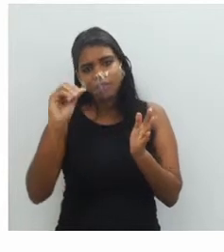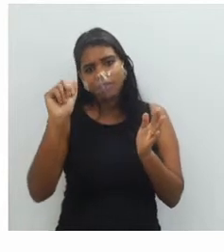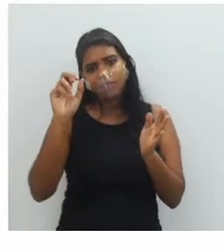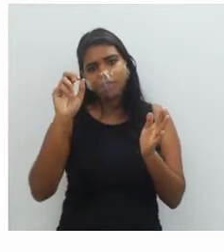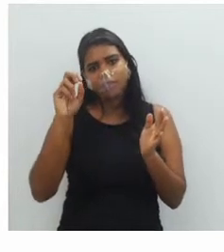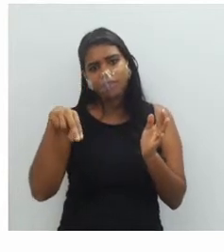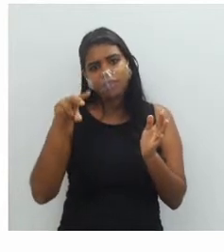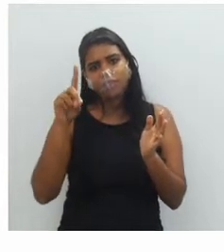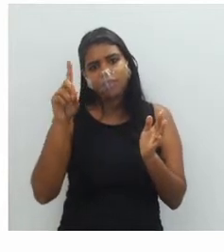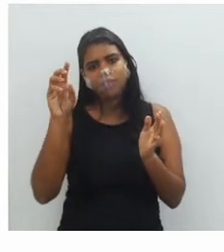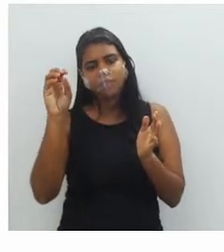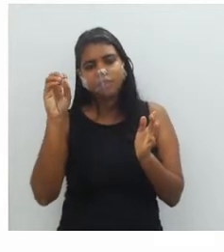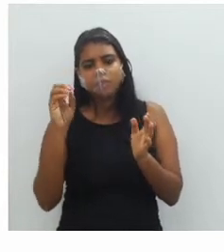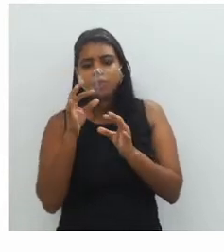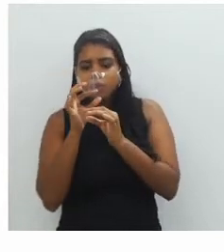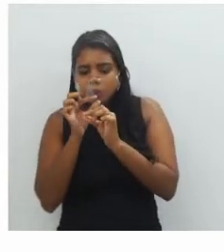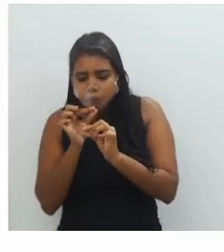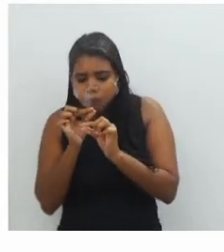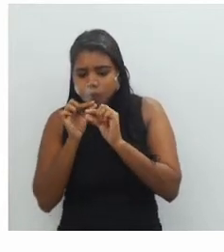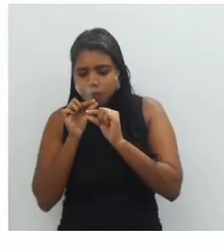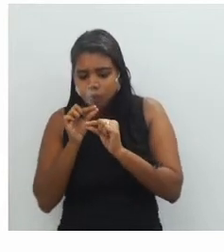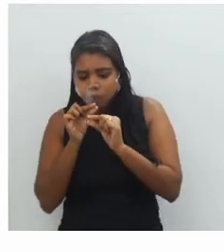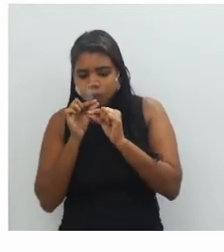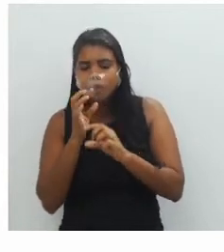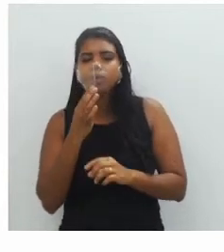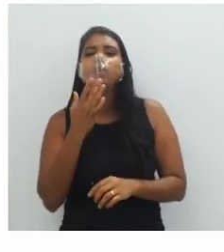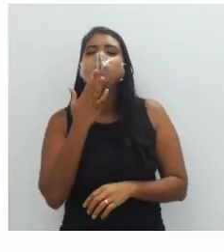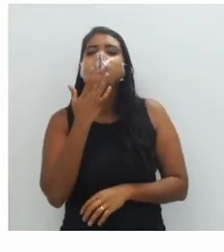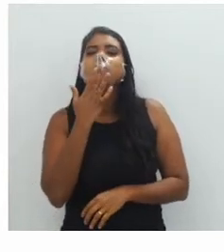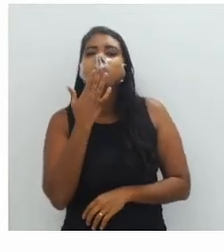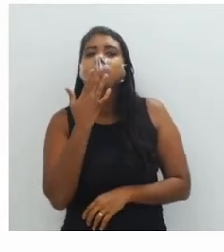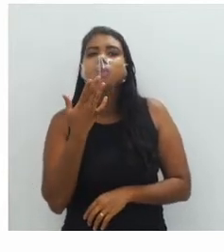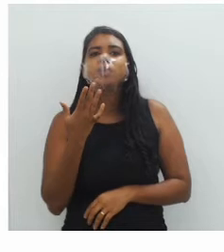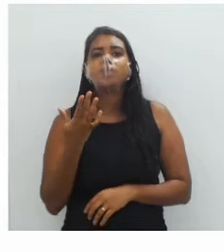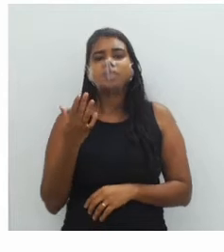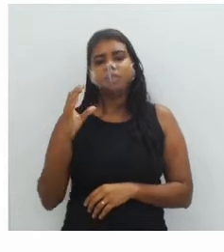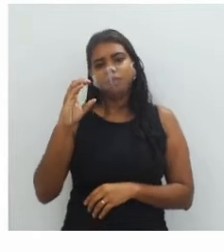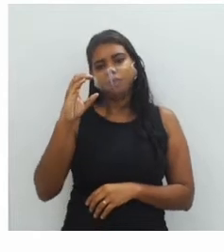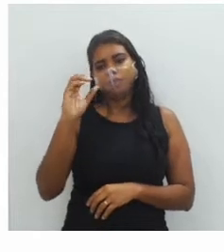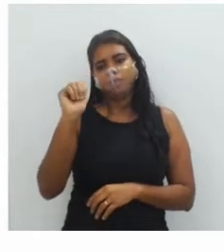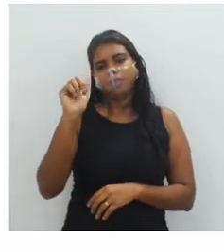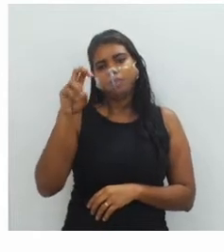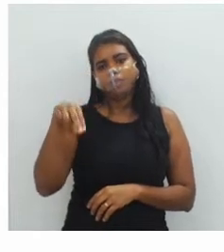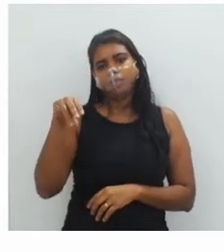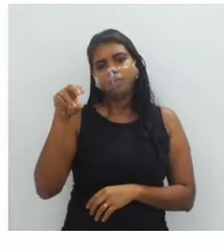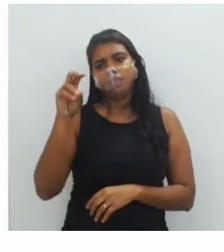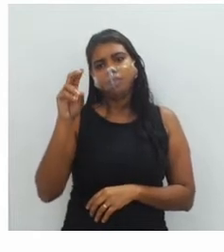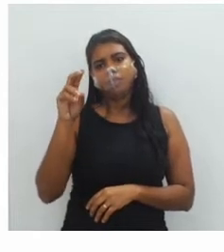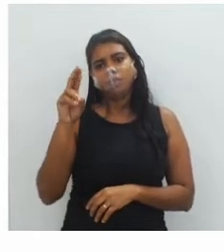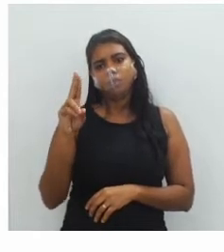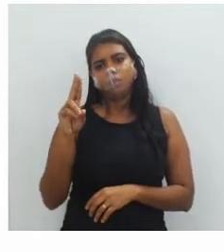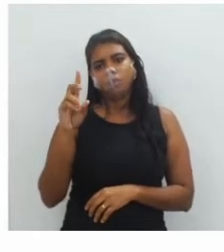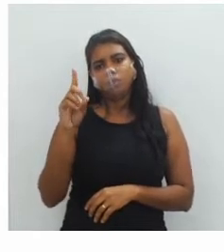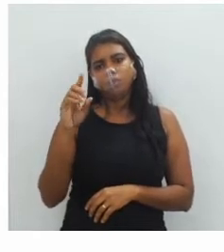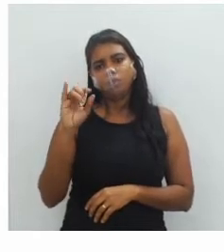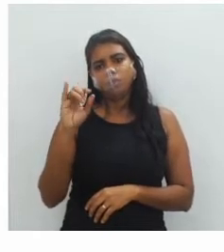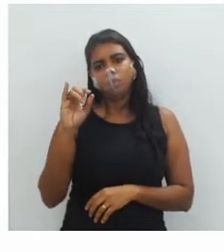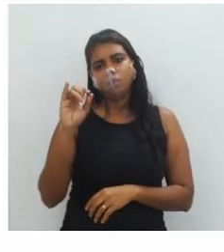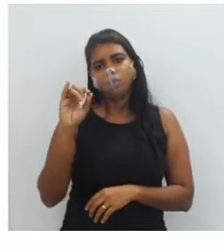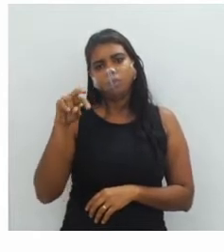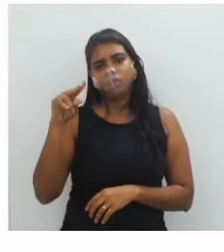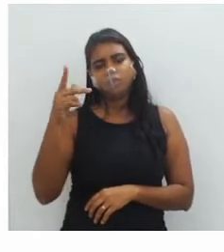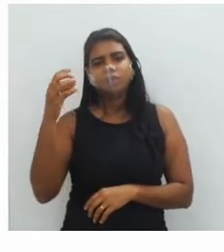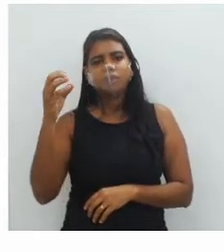Olha que maravilha! Canudinhos plásticos coloridos. Ele cria aqui, quando a gente olha para essa imagem, dá a intenção que a gente está, dá a